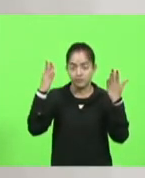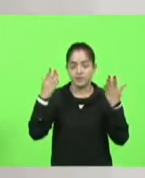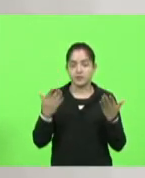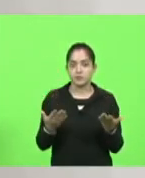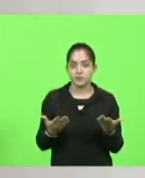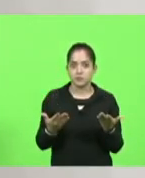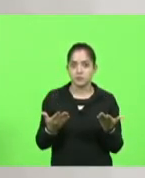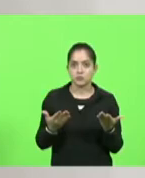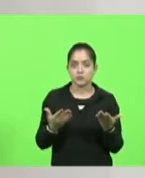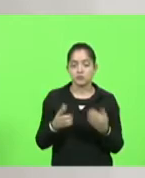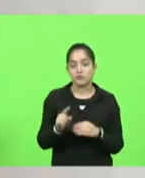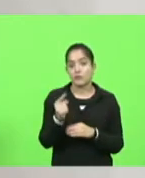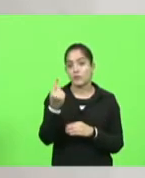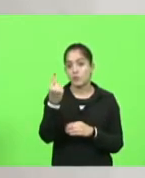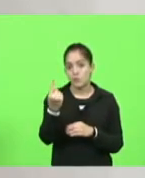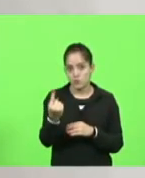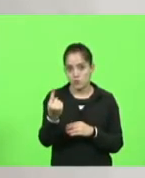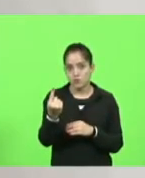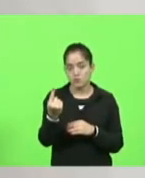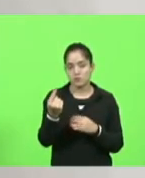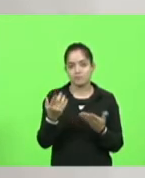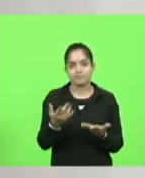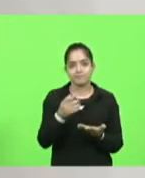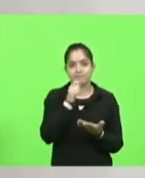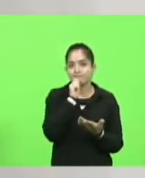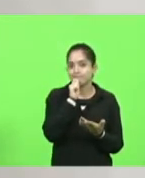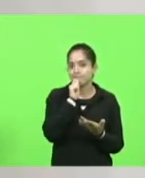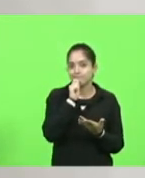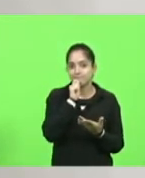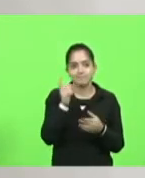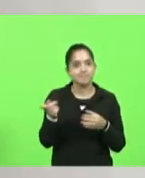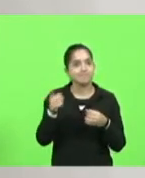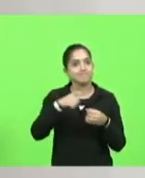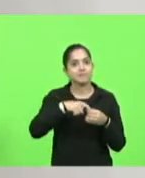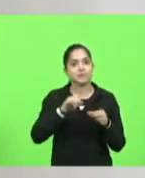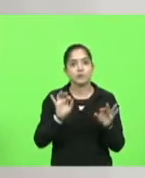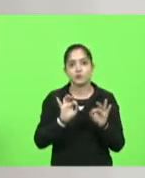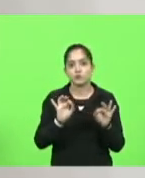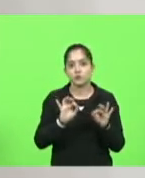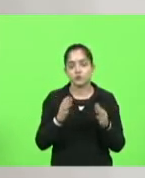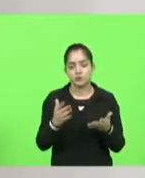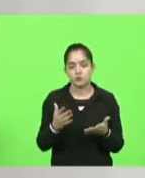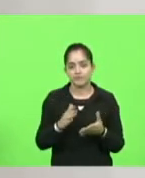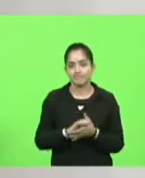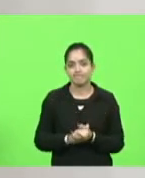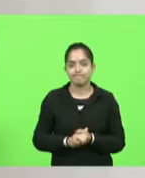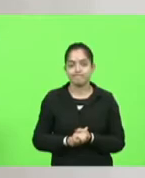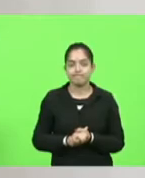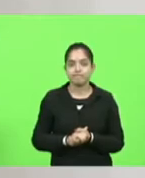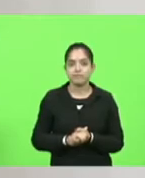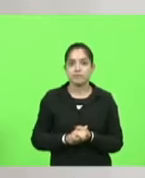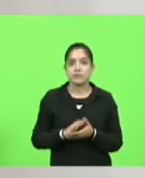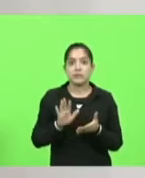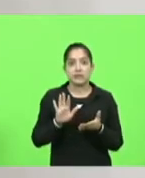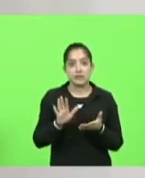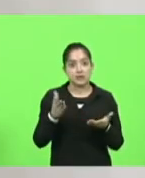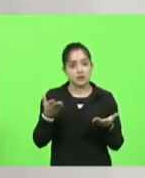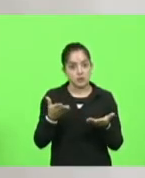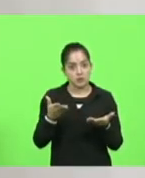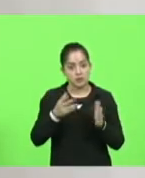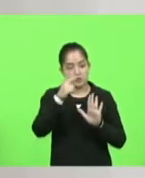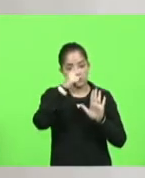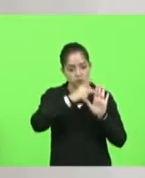eventos foi o único que ainda não retomou as suas atividades com fôlego e voz. agora com um plano